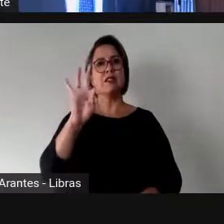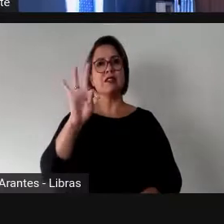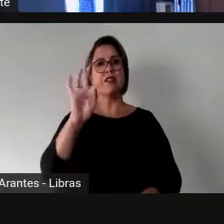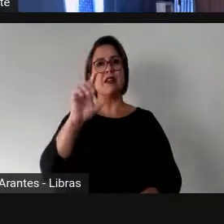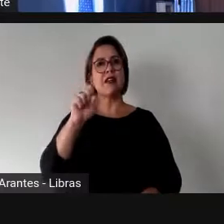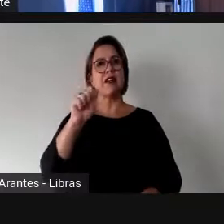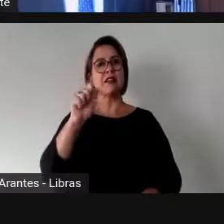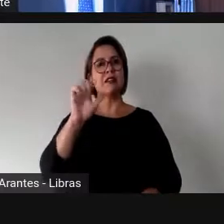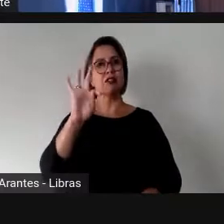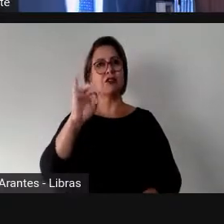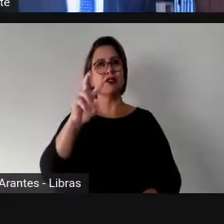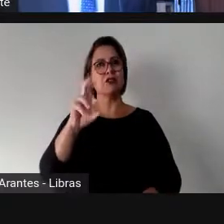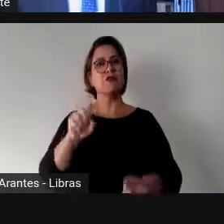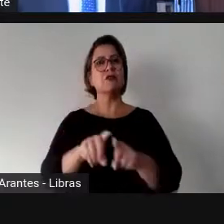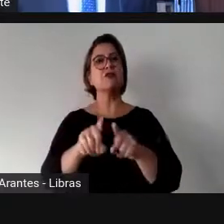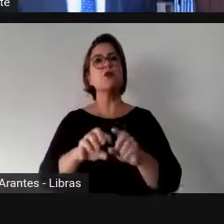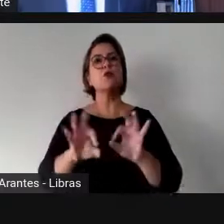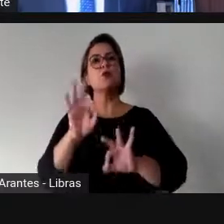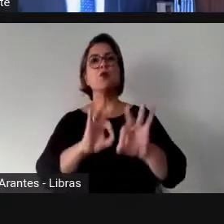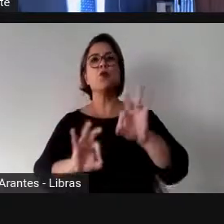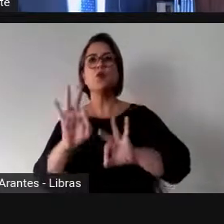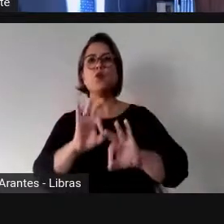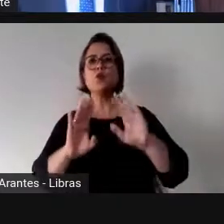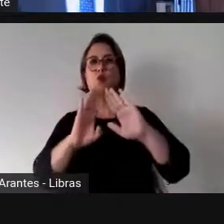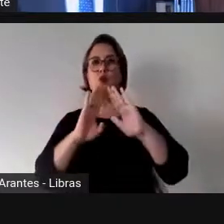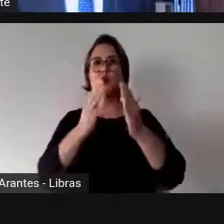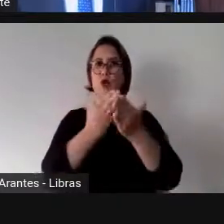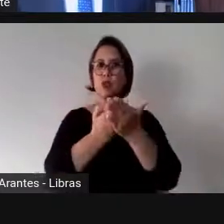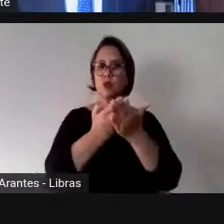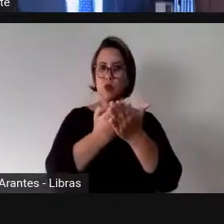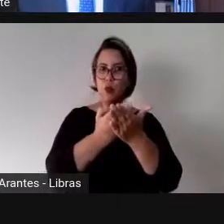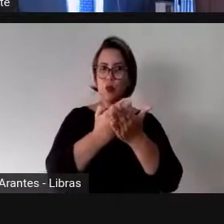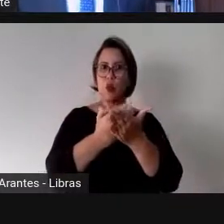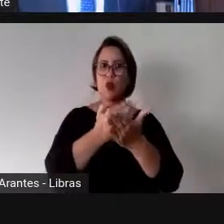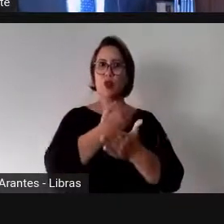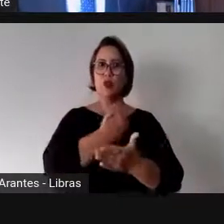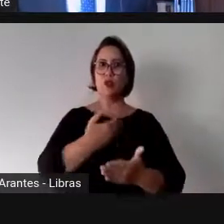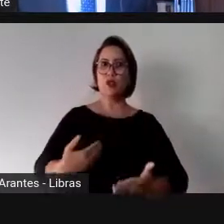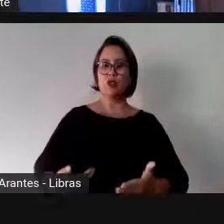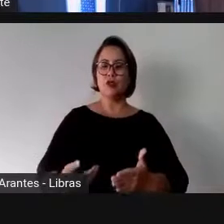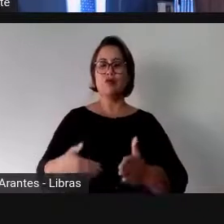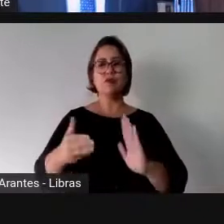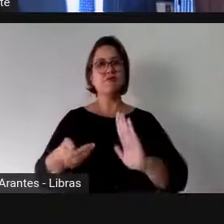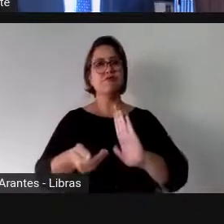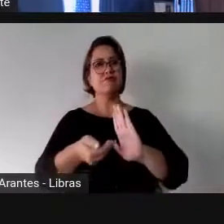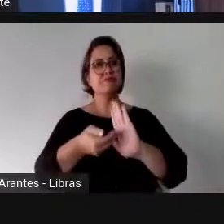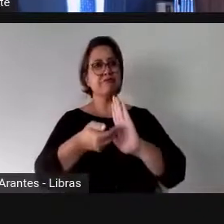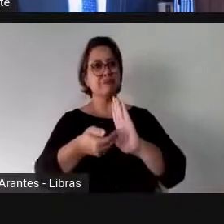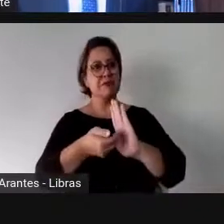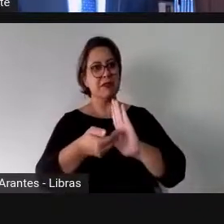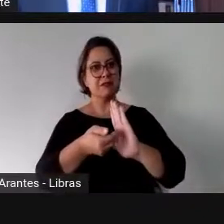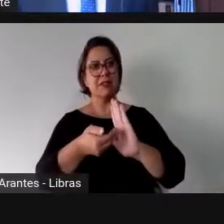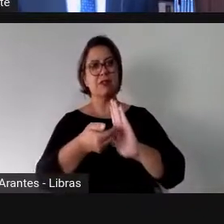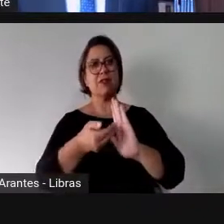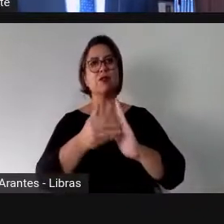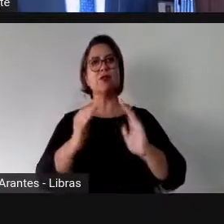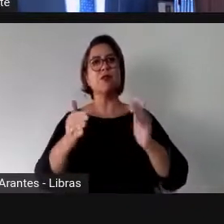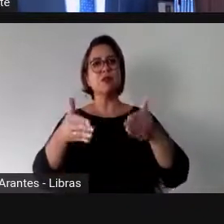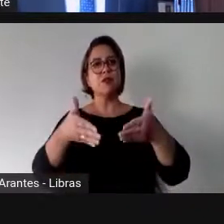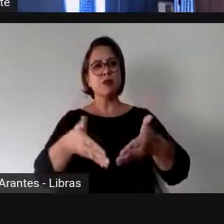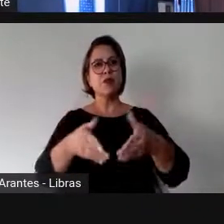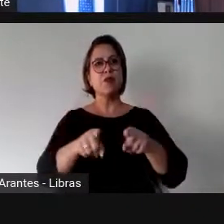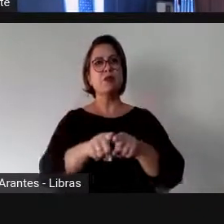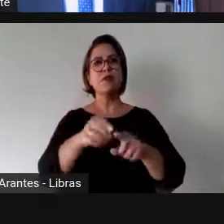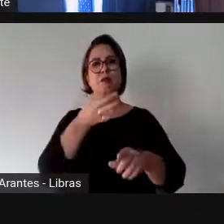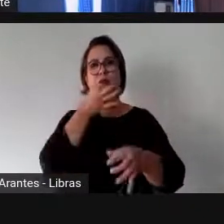organizada dentro do Sefor, que é a Escola de Governo da Câmara dos Deputados, com a participação da consultoria